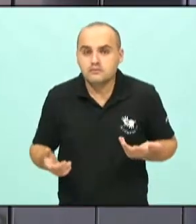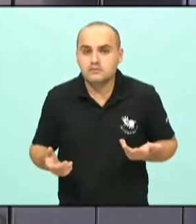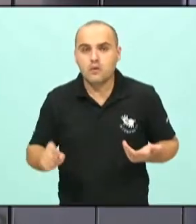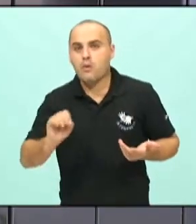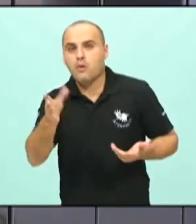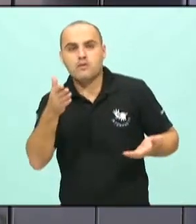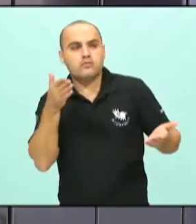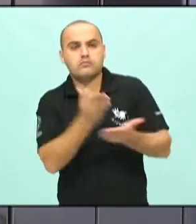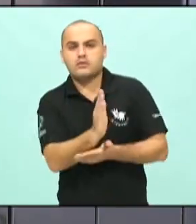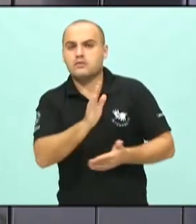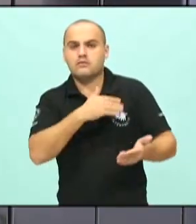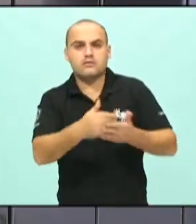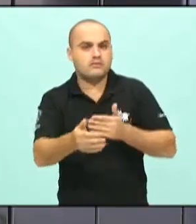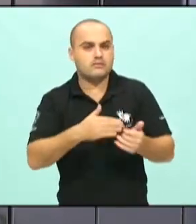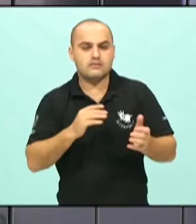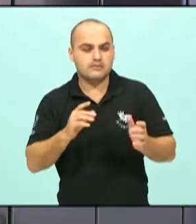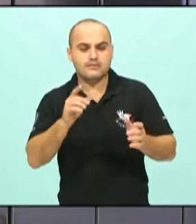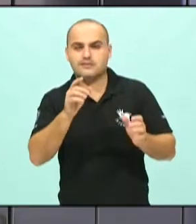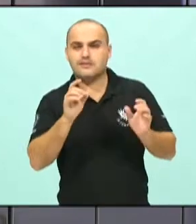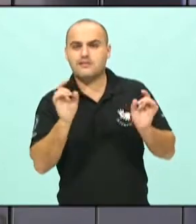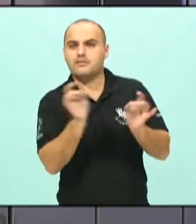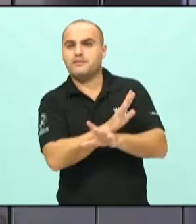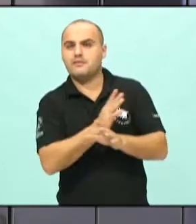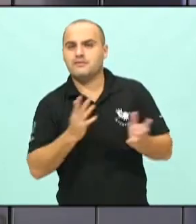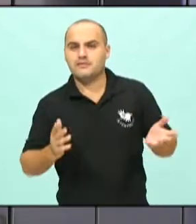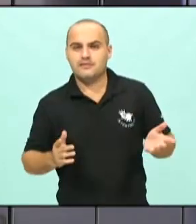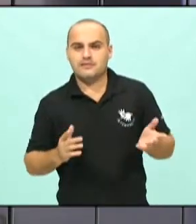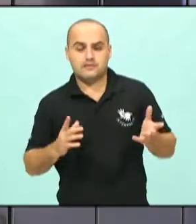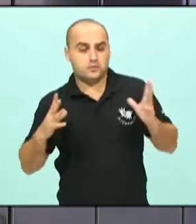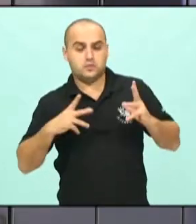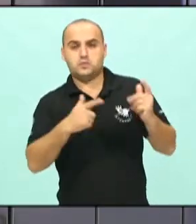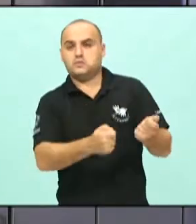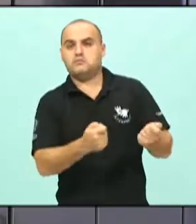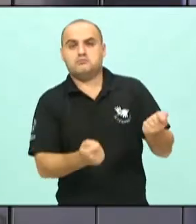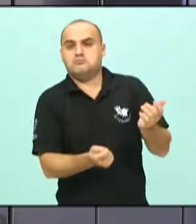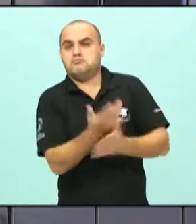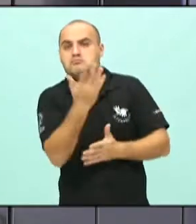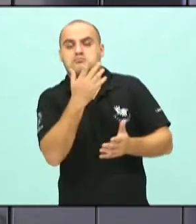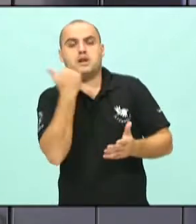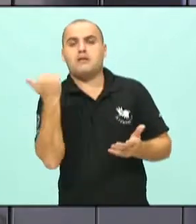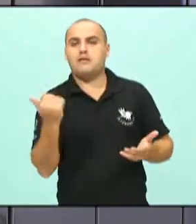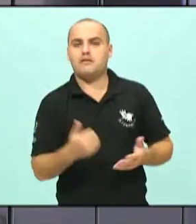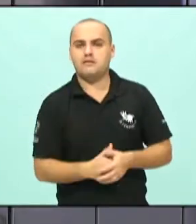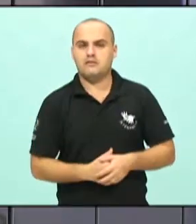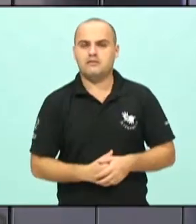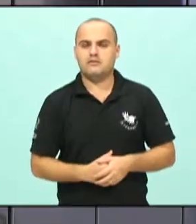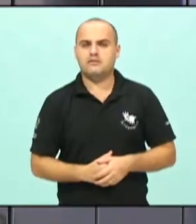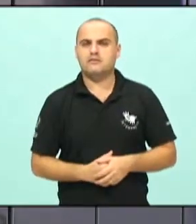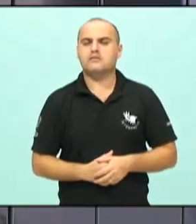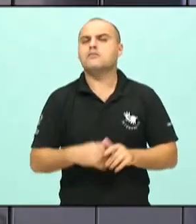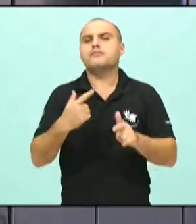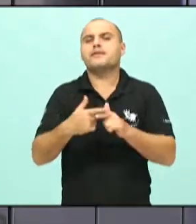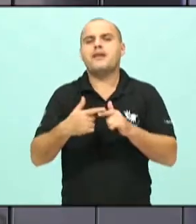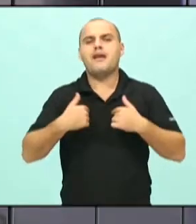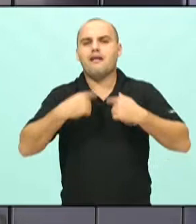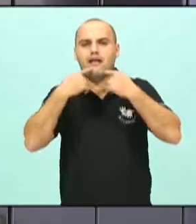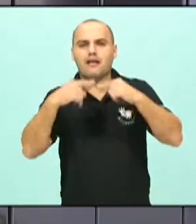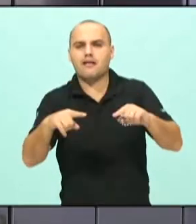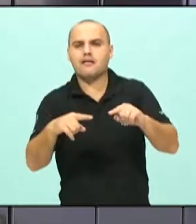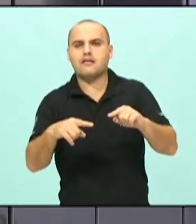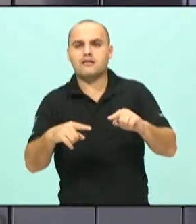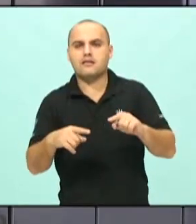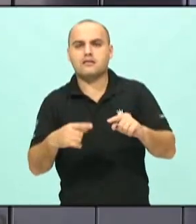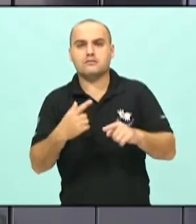aprove e pronto, chancele aquilo que ela quer fazer. Agora, poxa, por que é o meu reclame? Justamente porque um dos